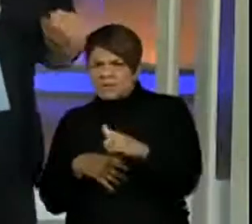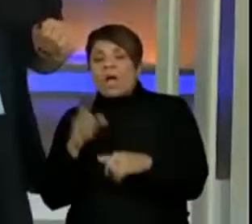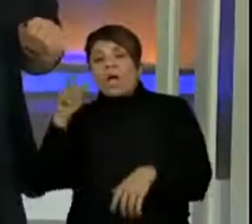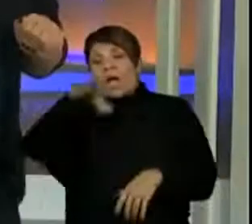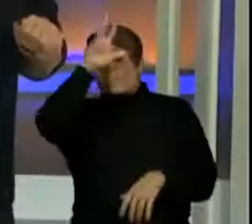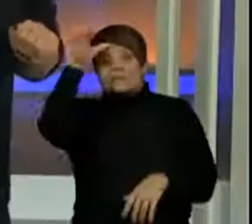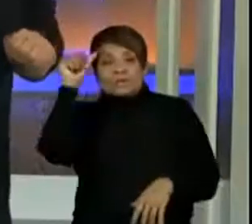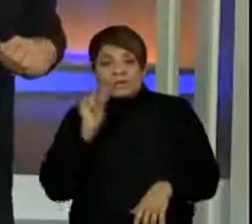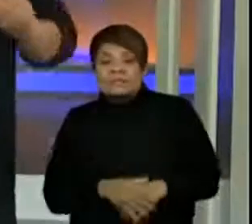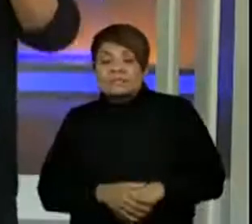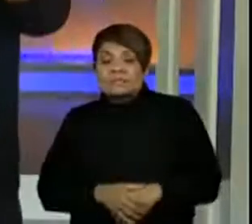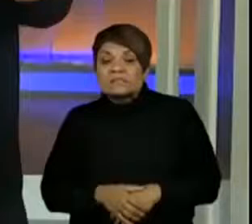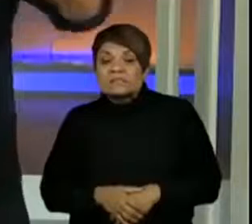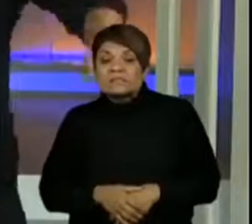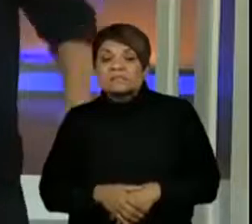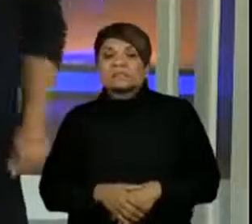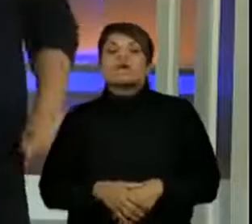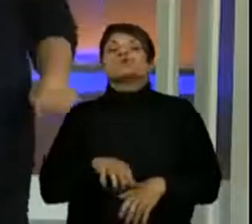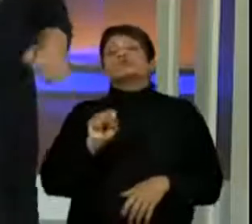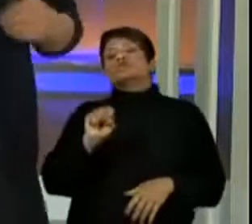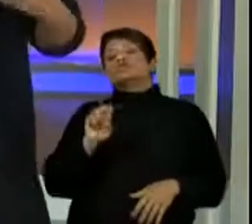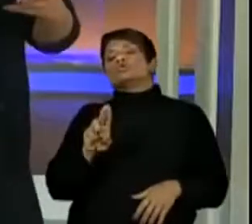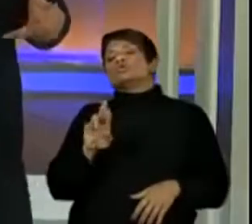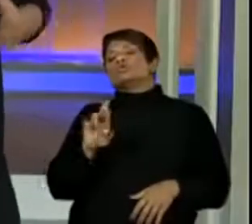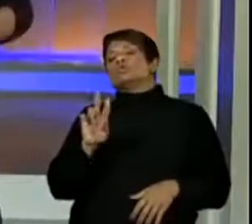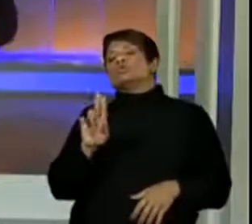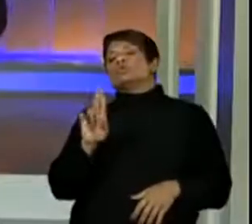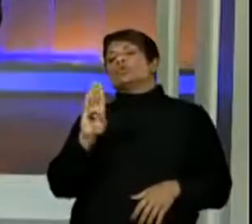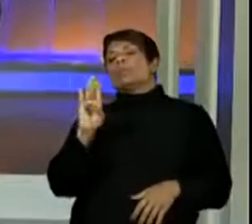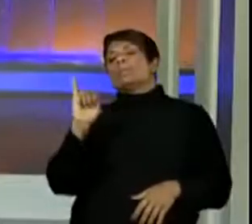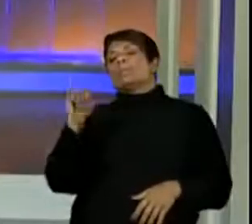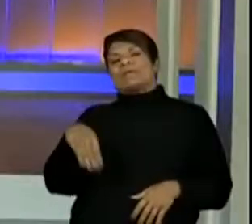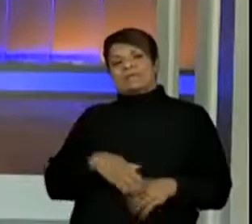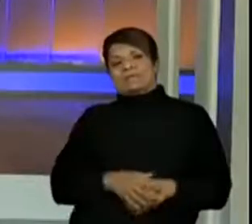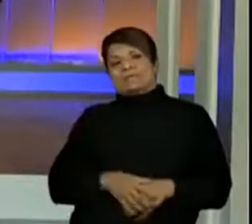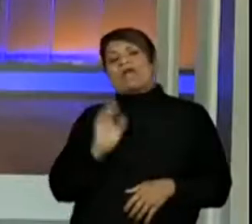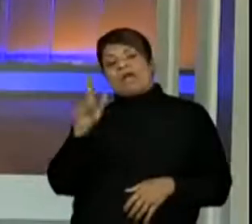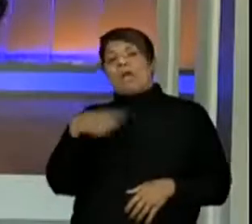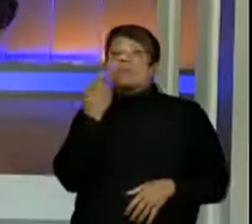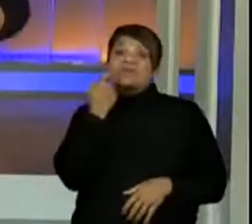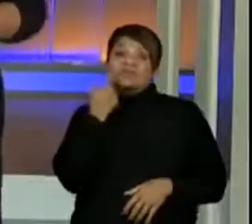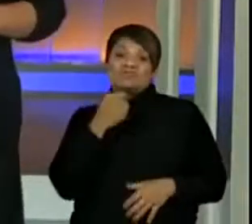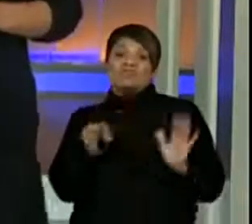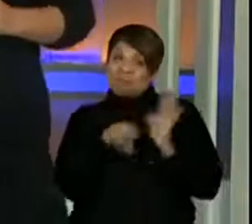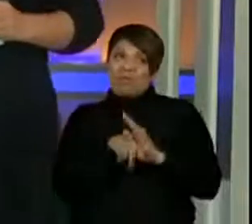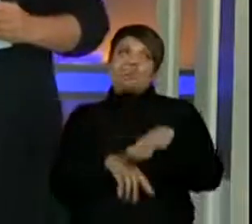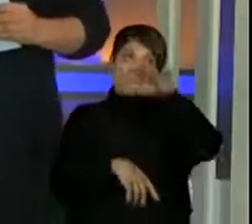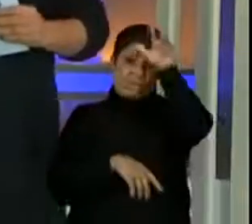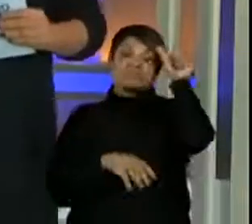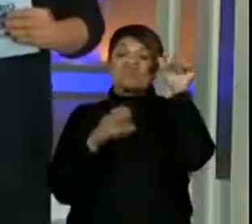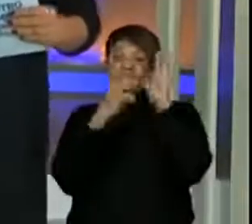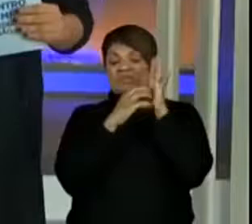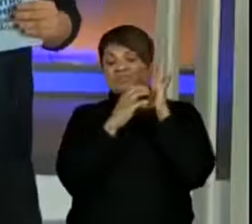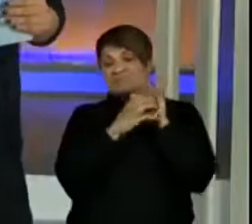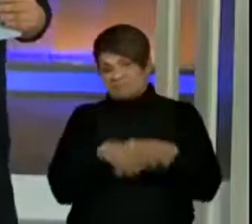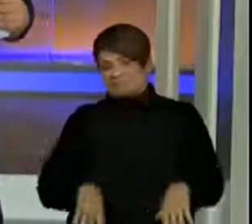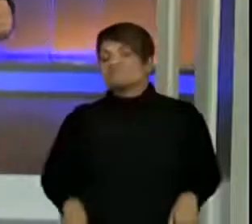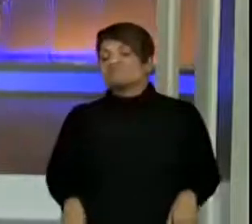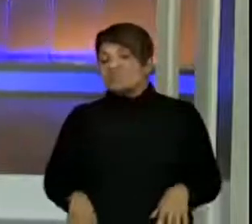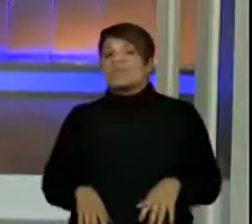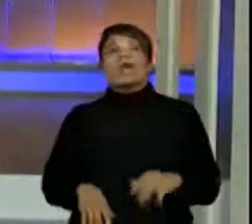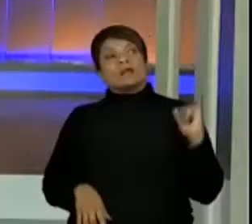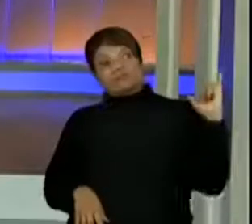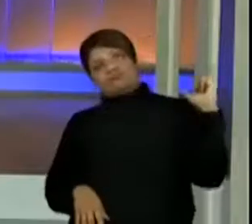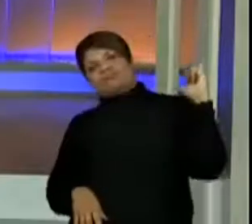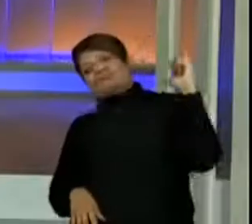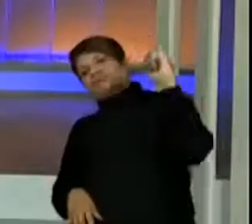Amazonas? Surubim. É um peixe. É um peixe. E ele vem de avião para poder